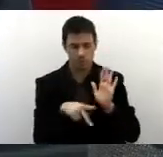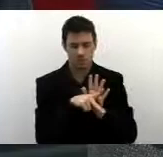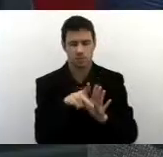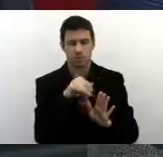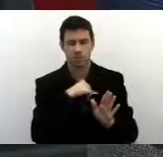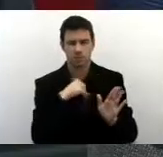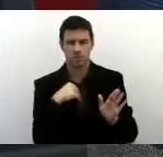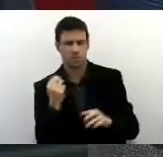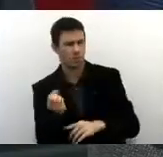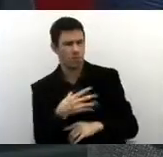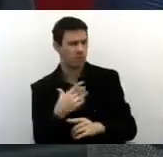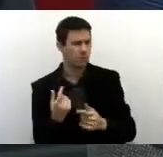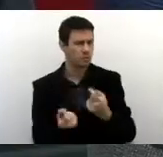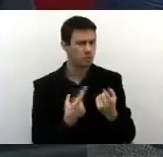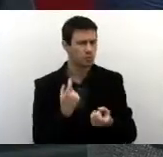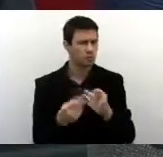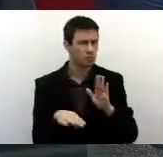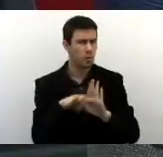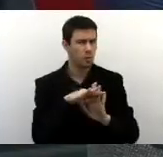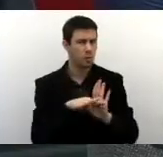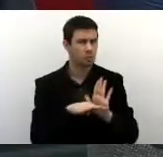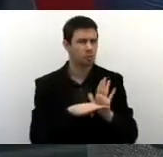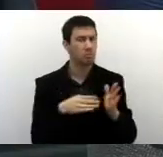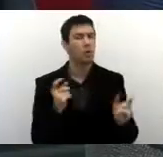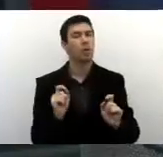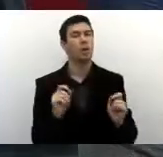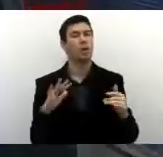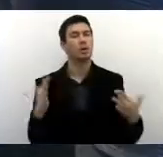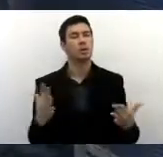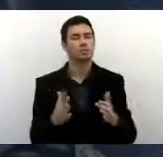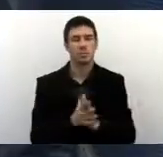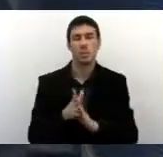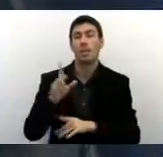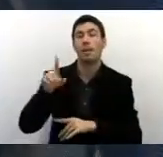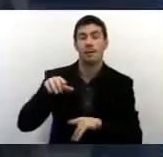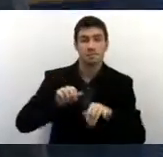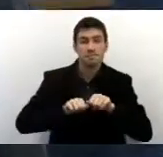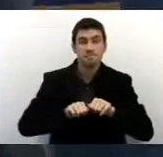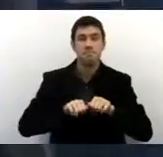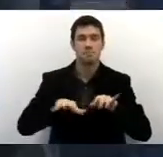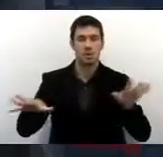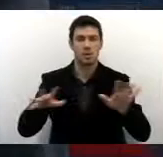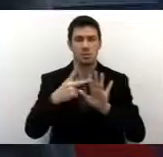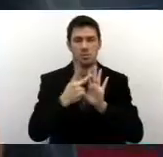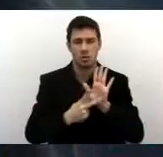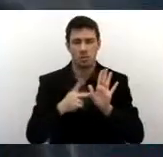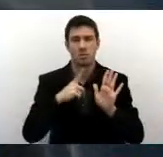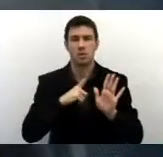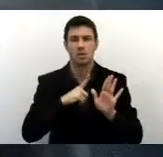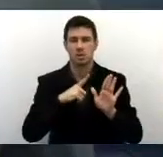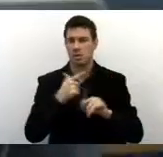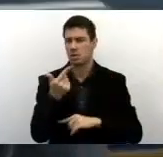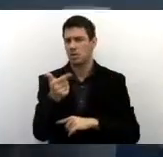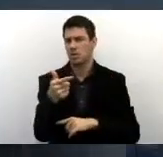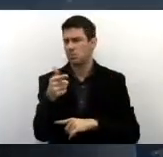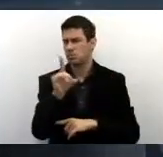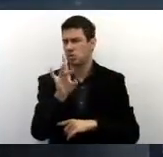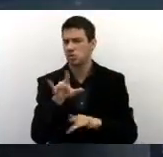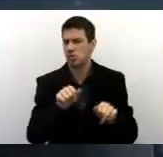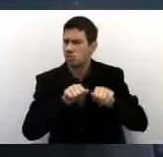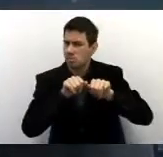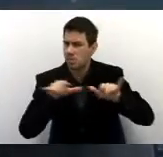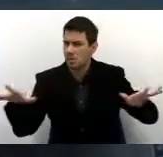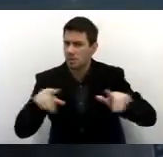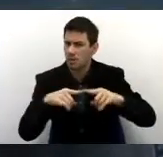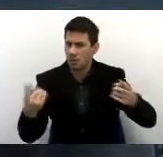expectativa para algum novo programa ou a manutenção desses que já existem? É ampliação desses que já existem, inclusive não só ampliação dos programas